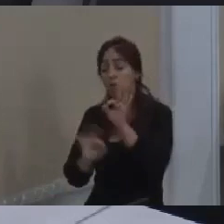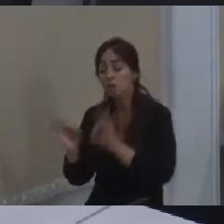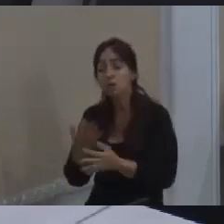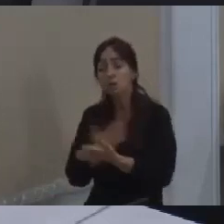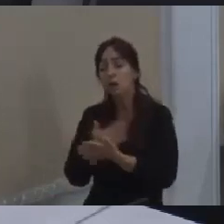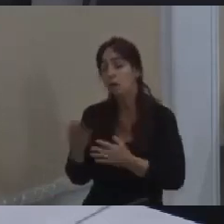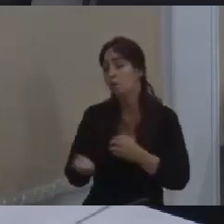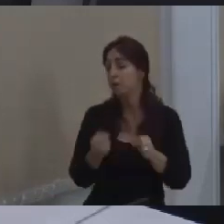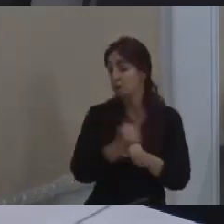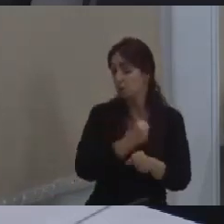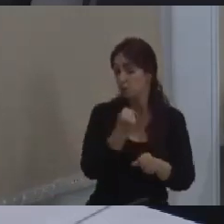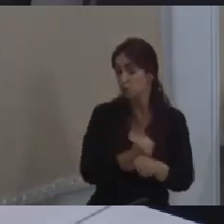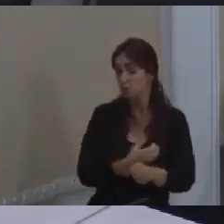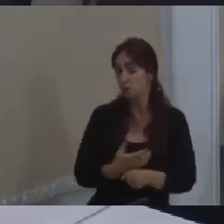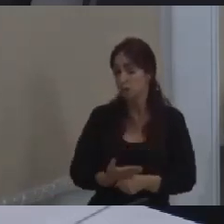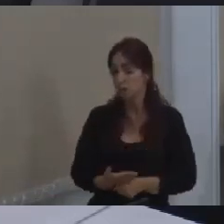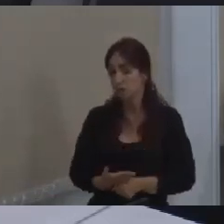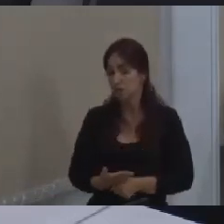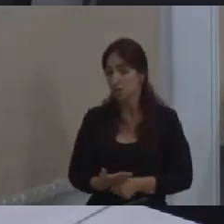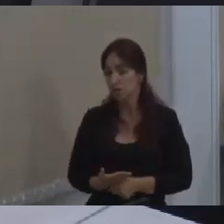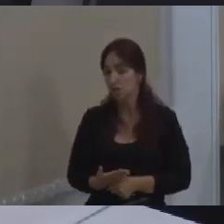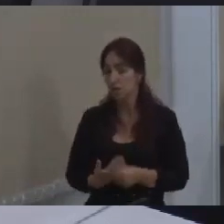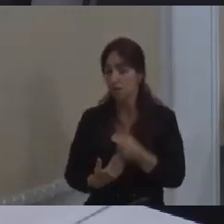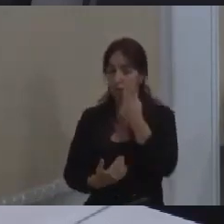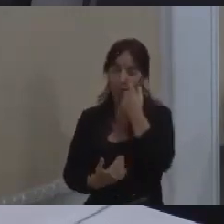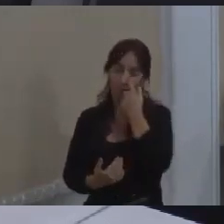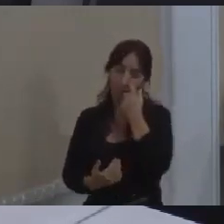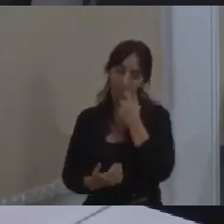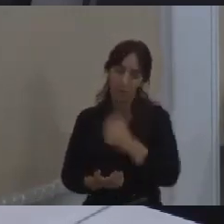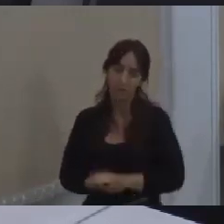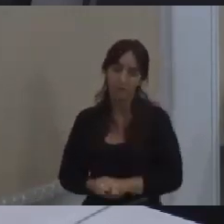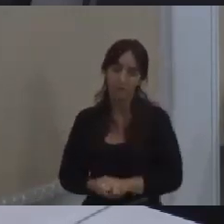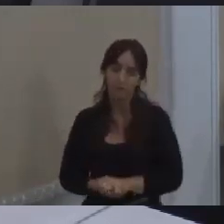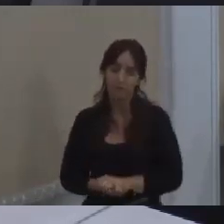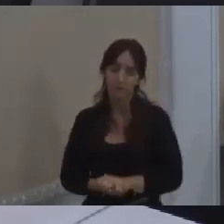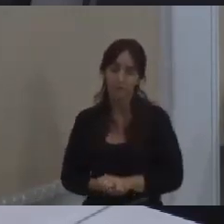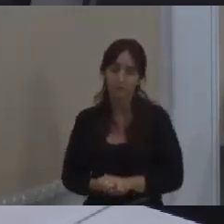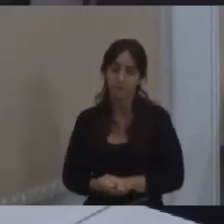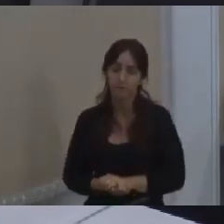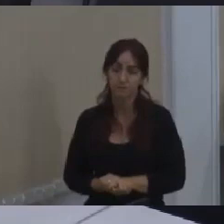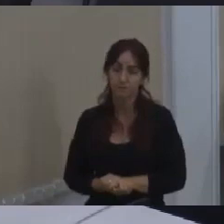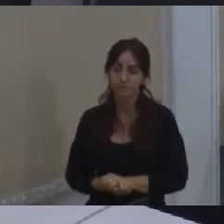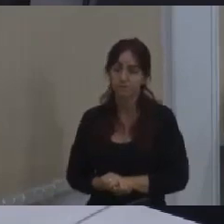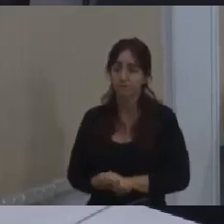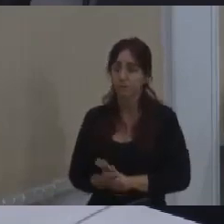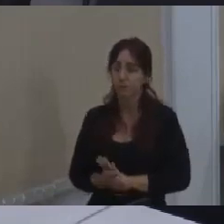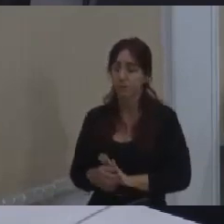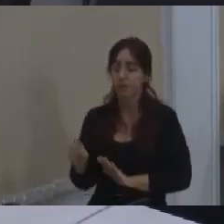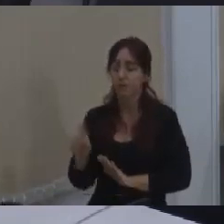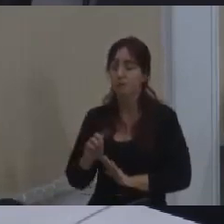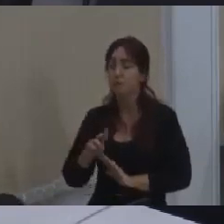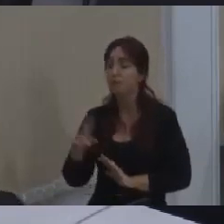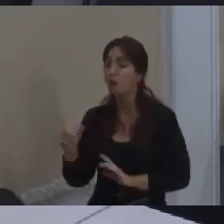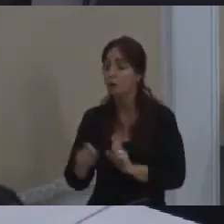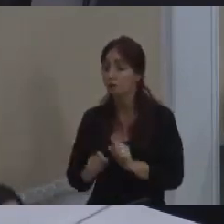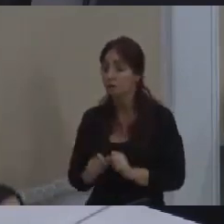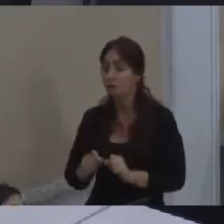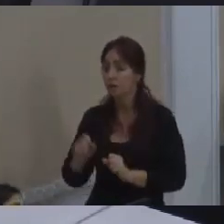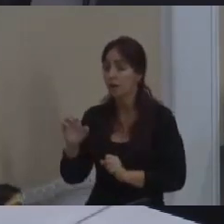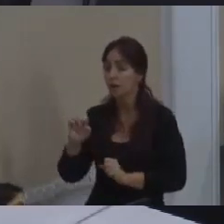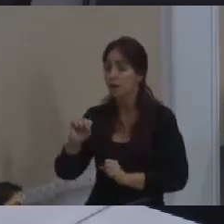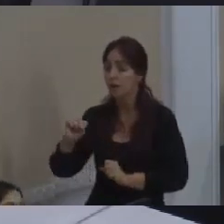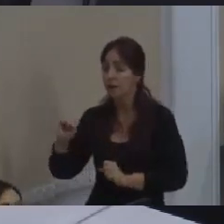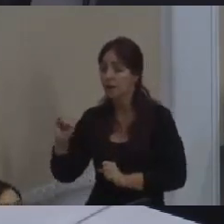construir. Aí sim a gente vai intercalar a cidade. Não, é ZEIS, é a EIS que nós vamos construir.